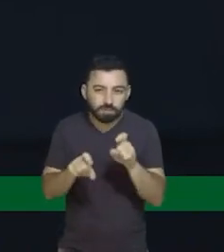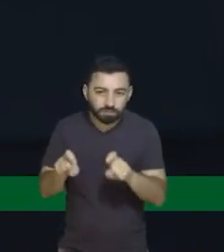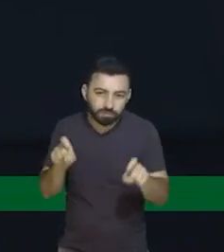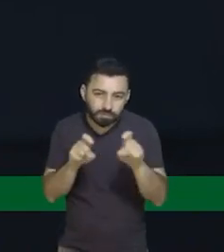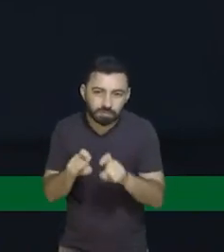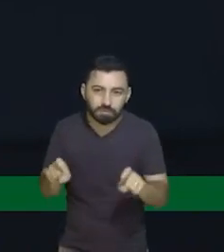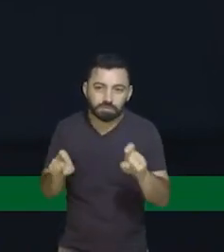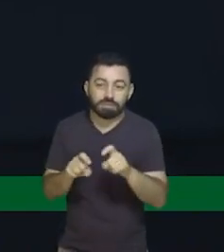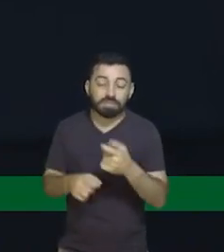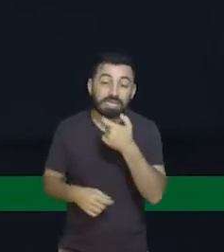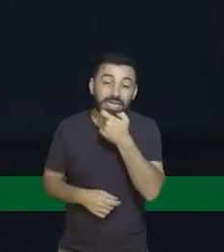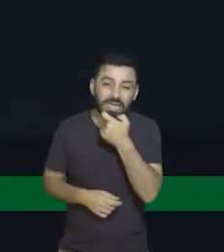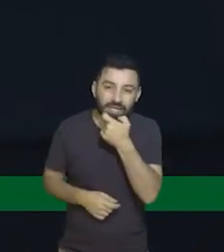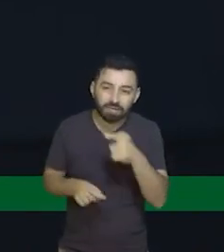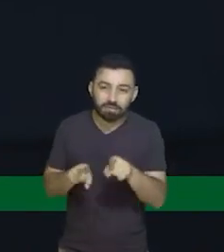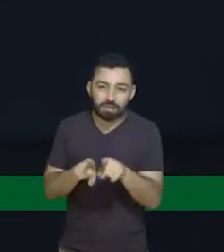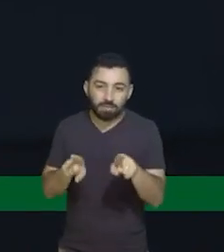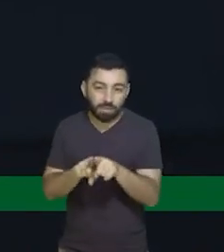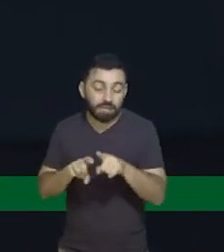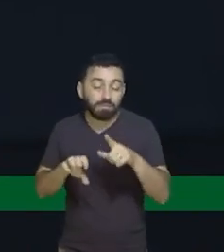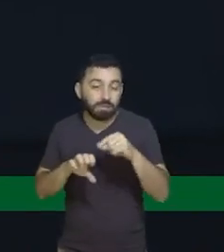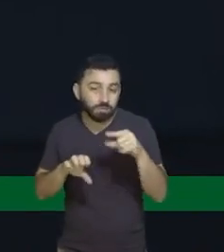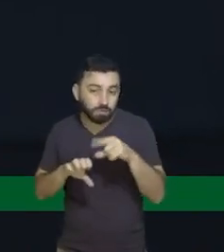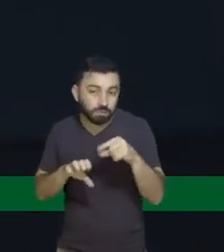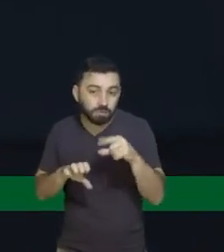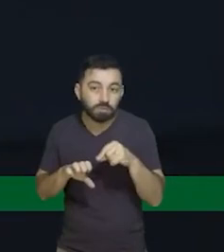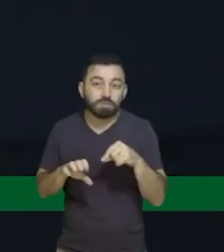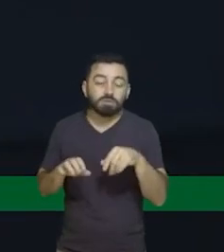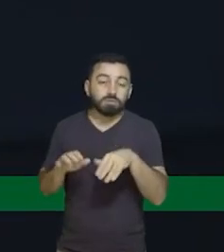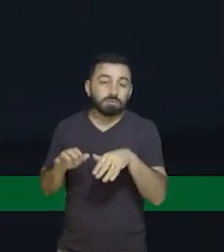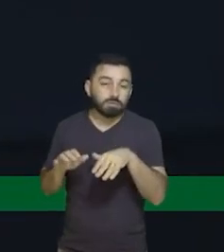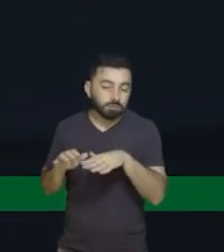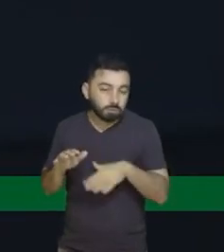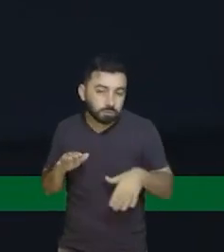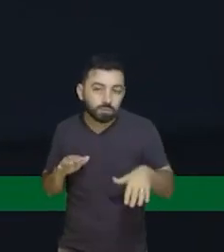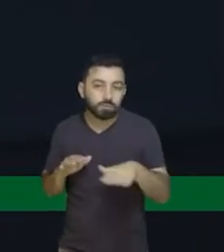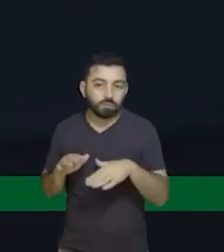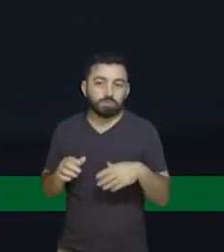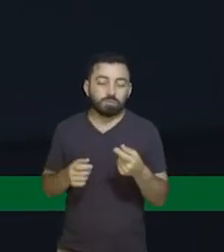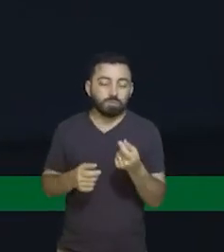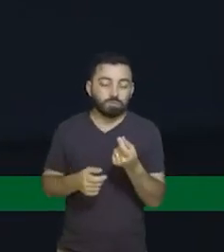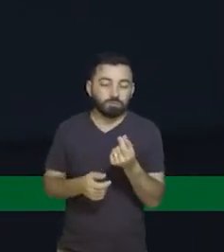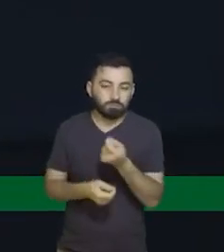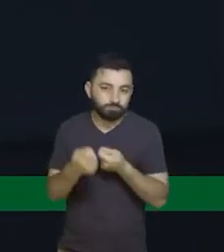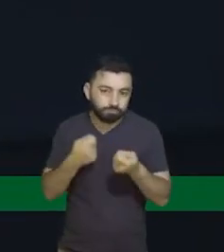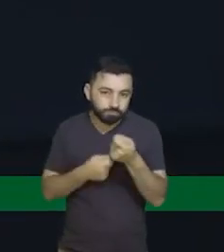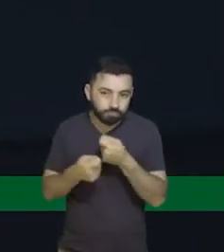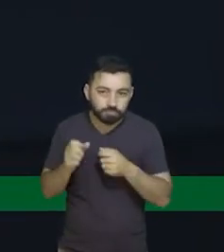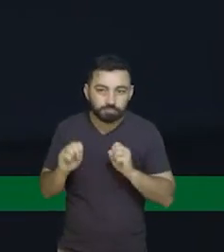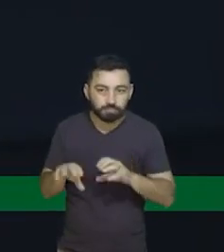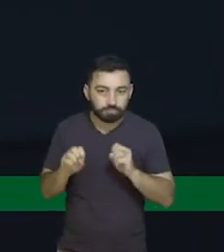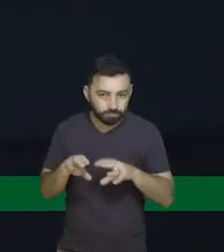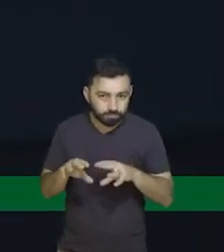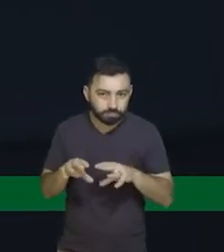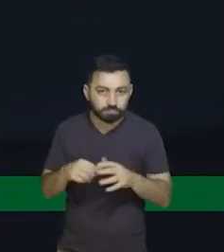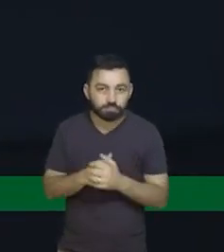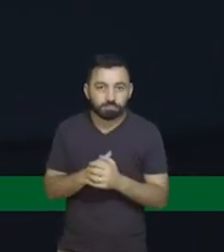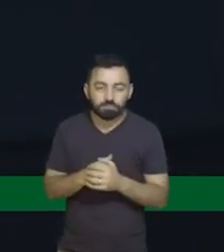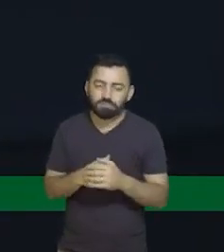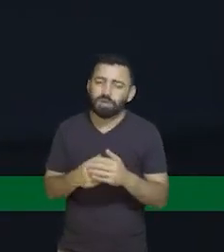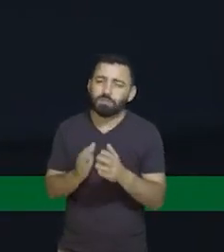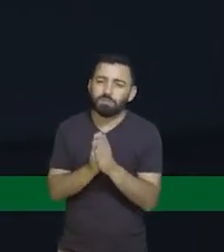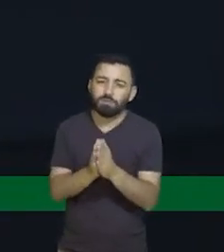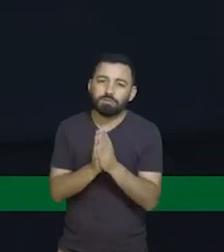empreendedorismo e educação financeira. Para isso, contamos com o vosso apoio, para que